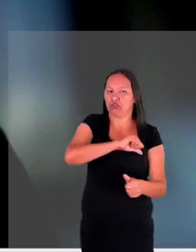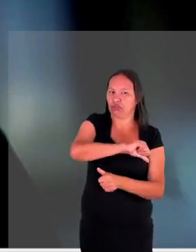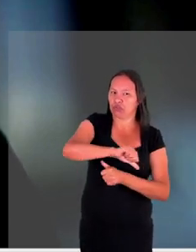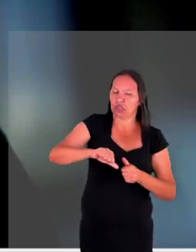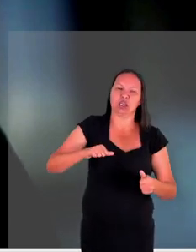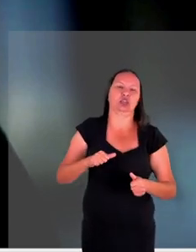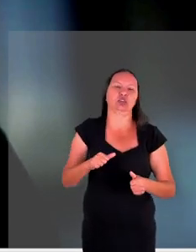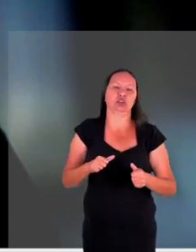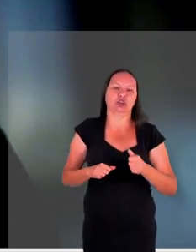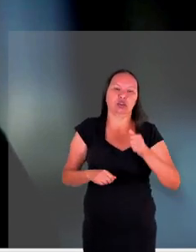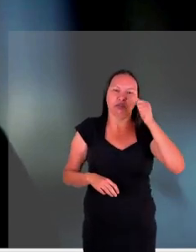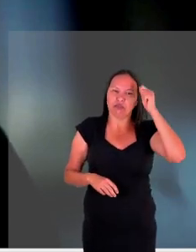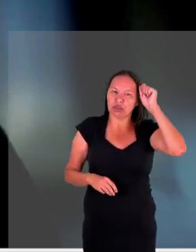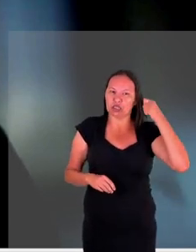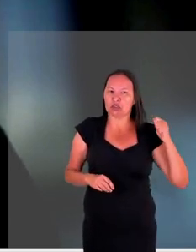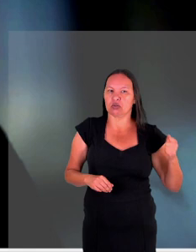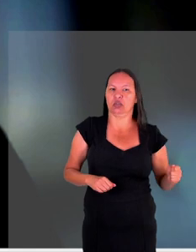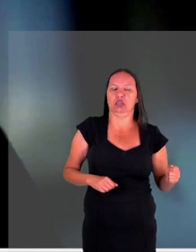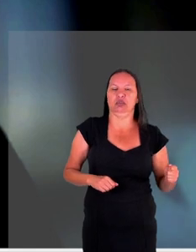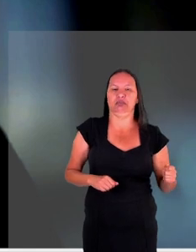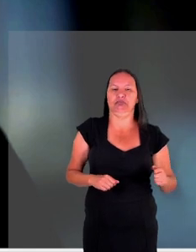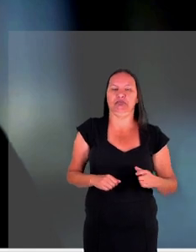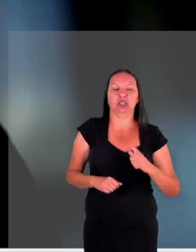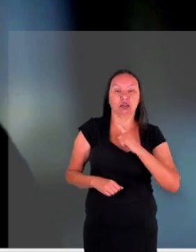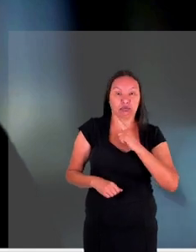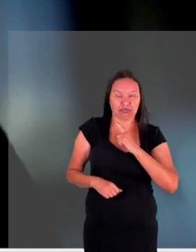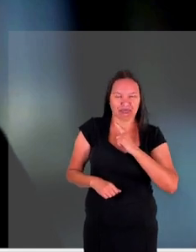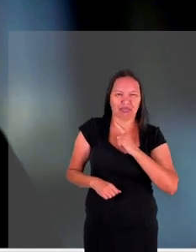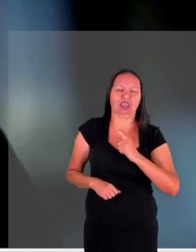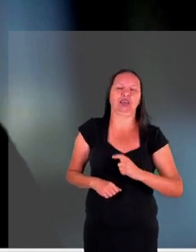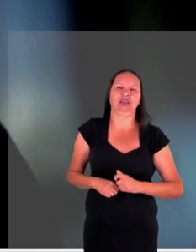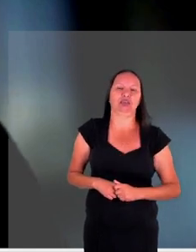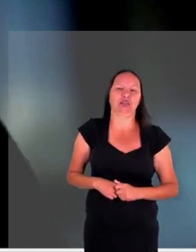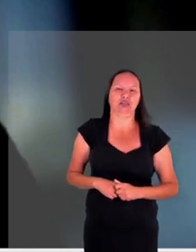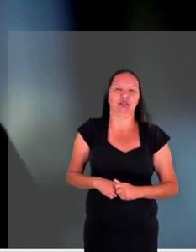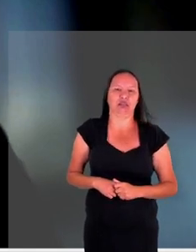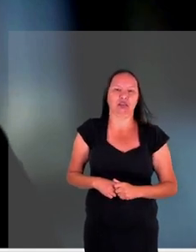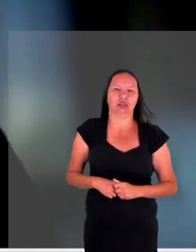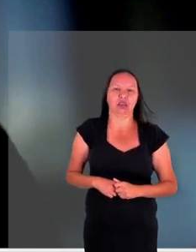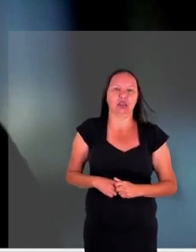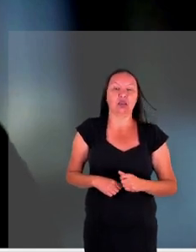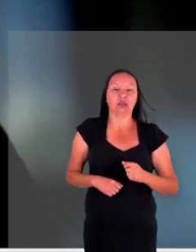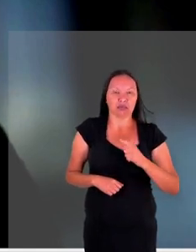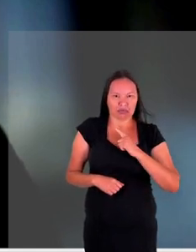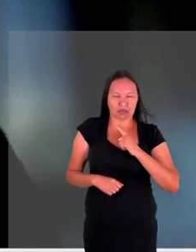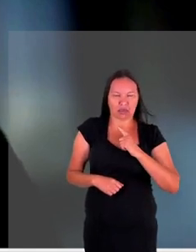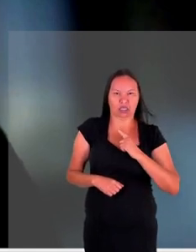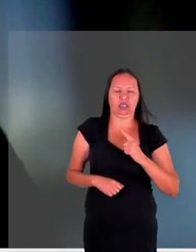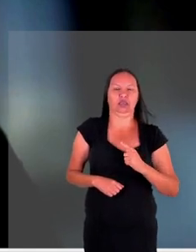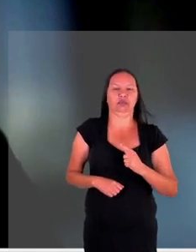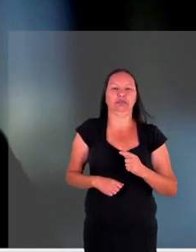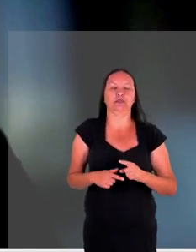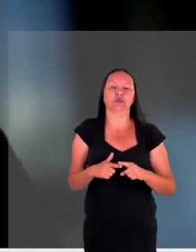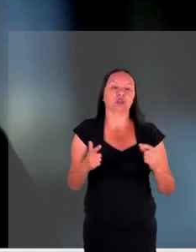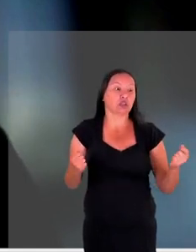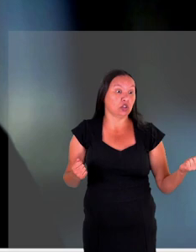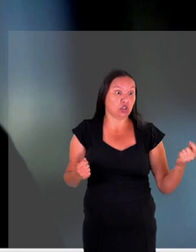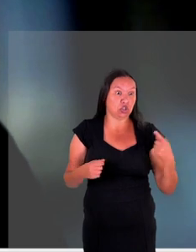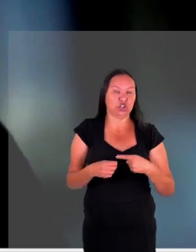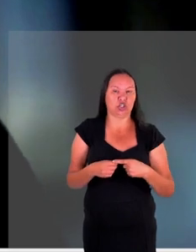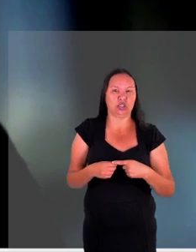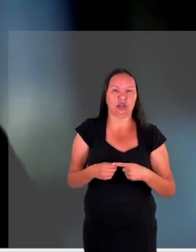tem uma exigência não exigência mas existe uma necessidade distinta para um